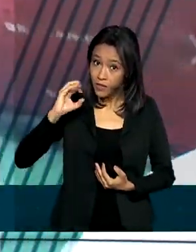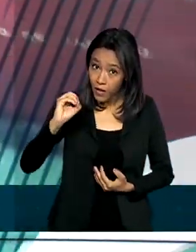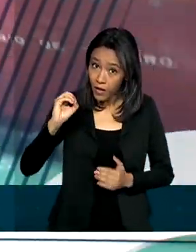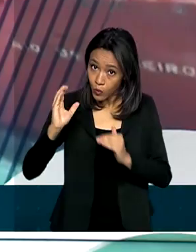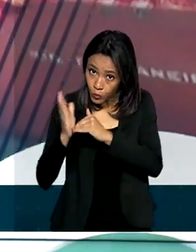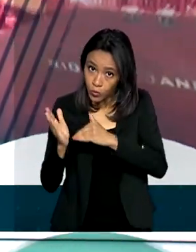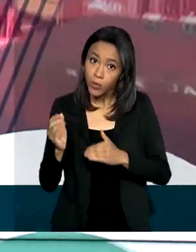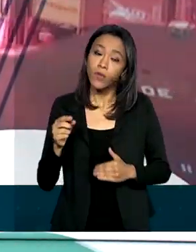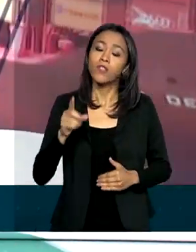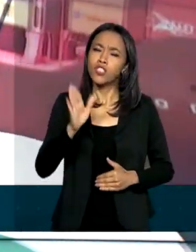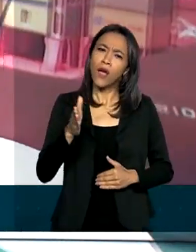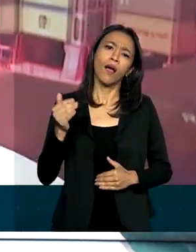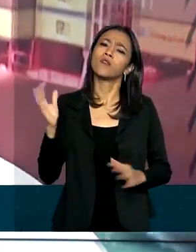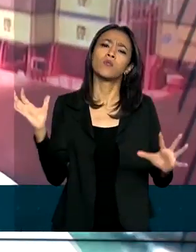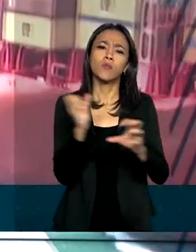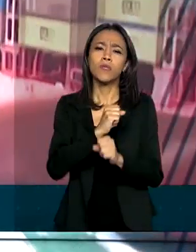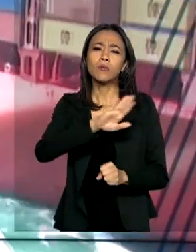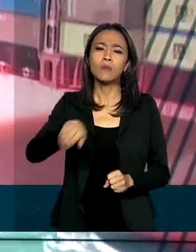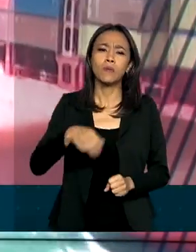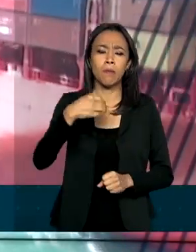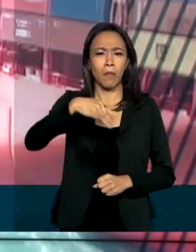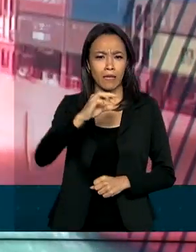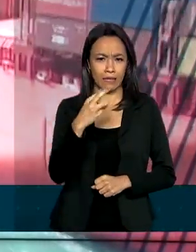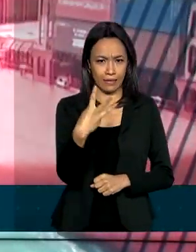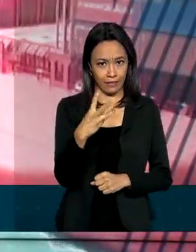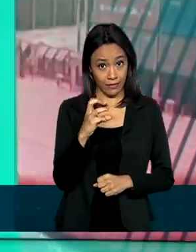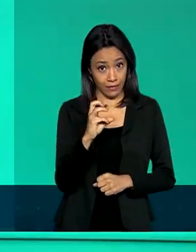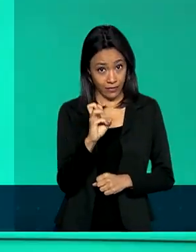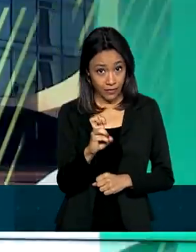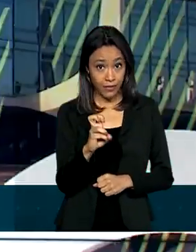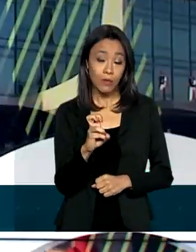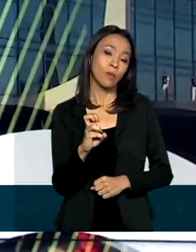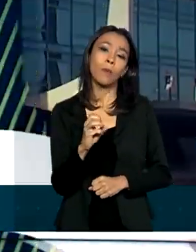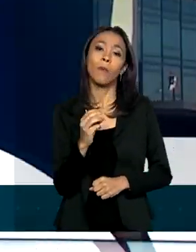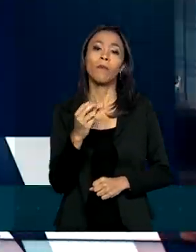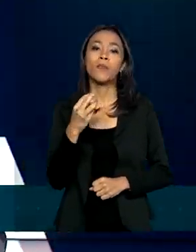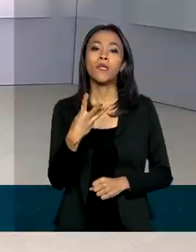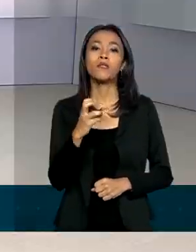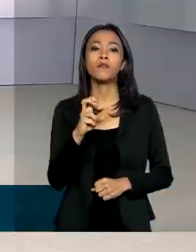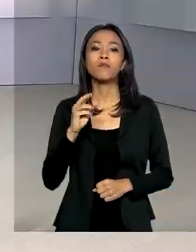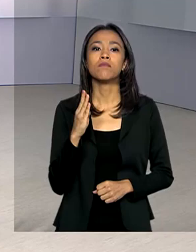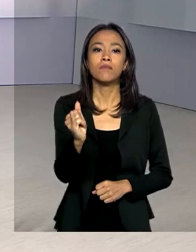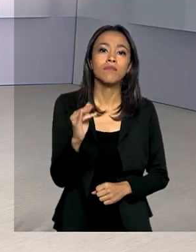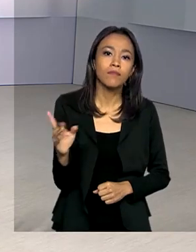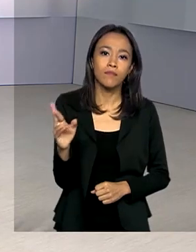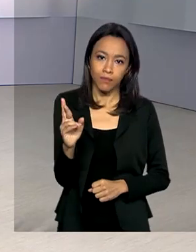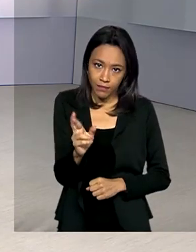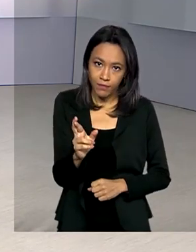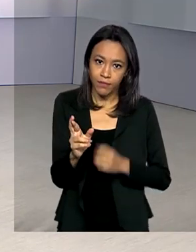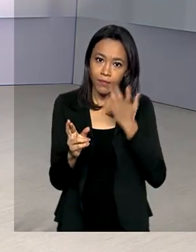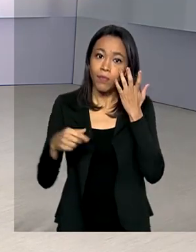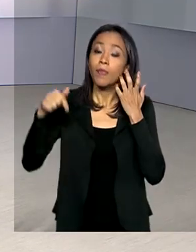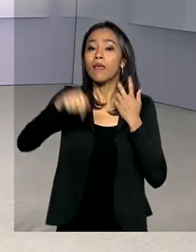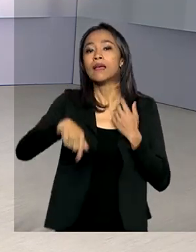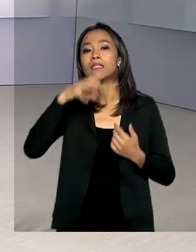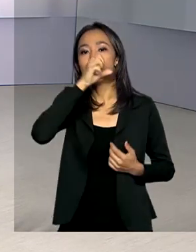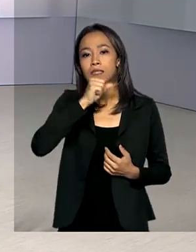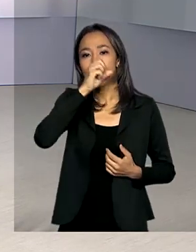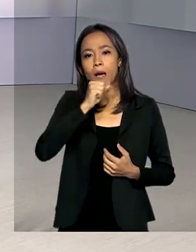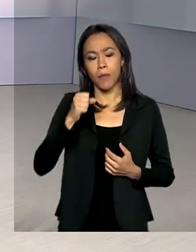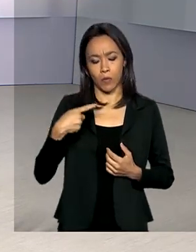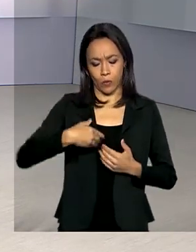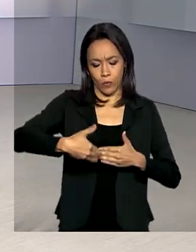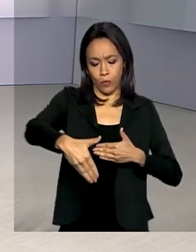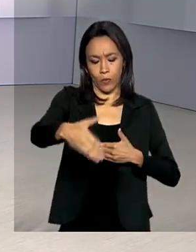acesso ao benefício, totalizando mais de 35 bilhões de reais. E neste sábado, a Caixa vai abrir